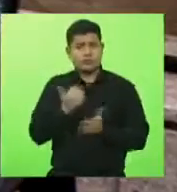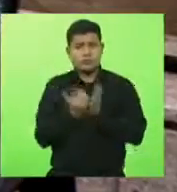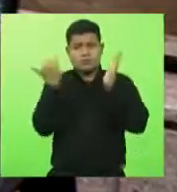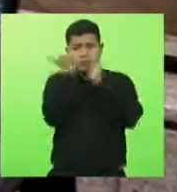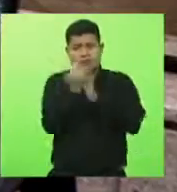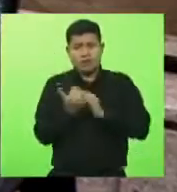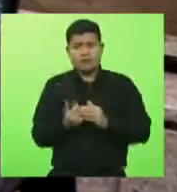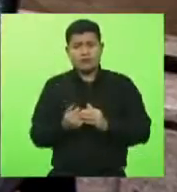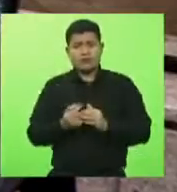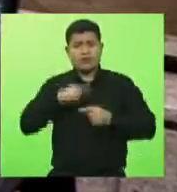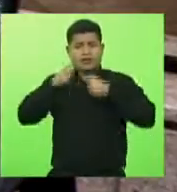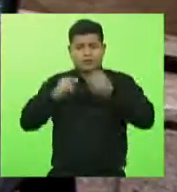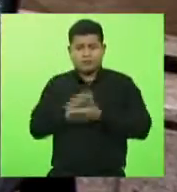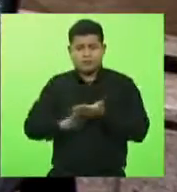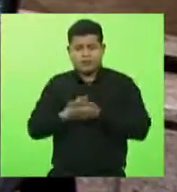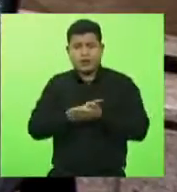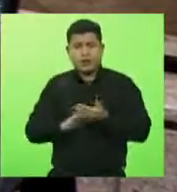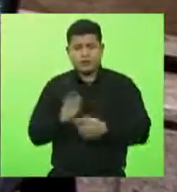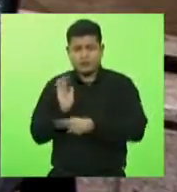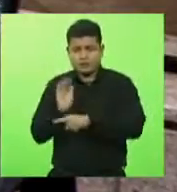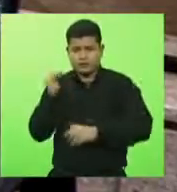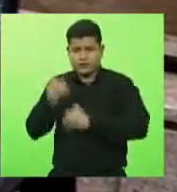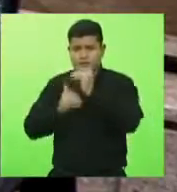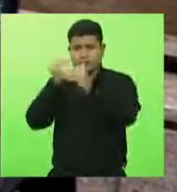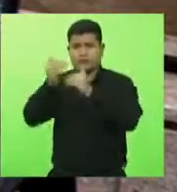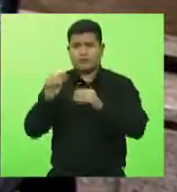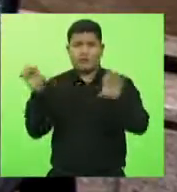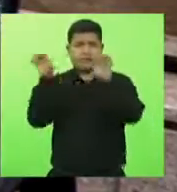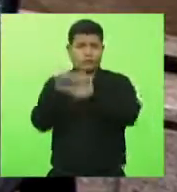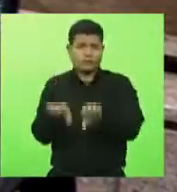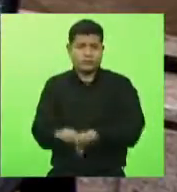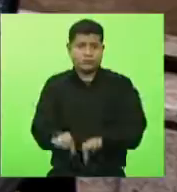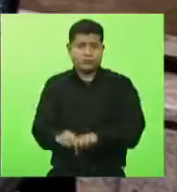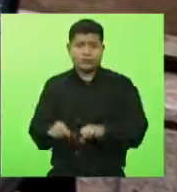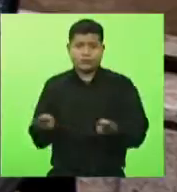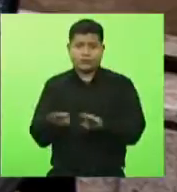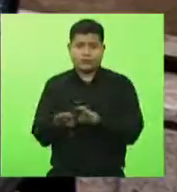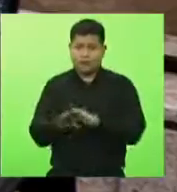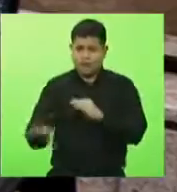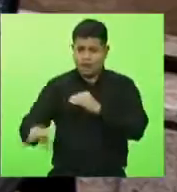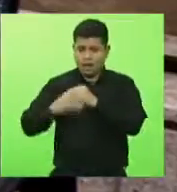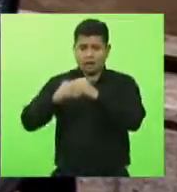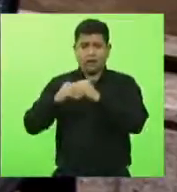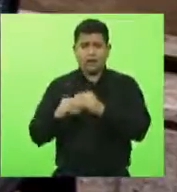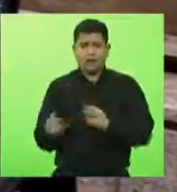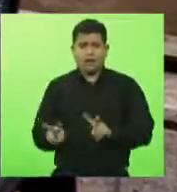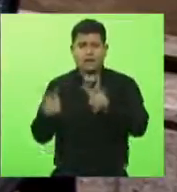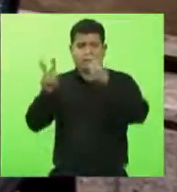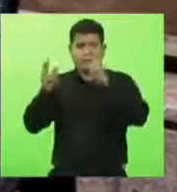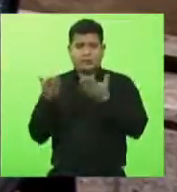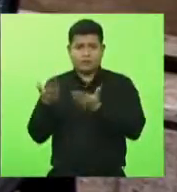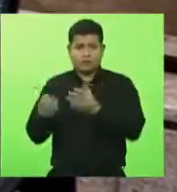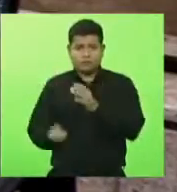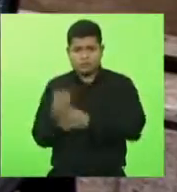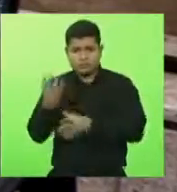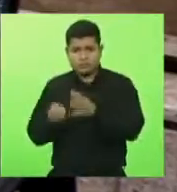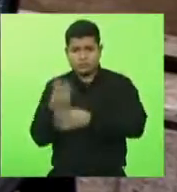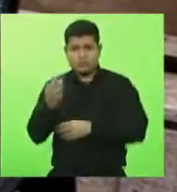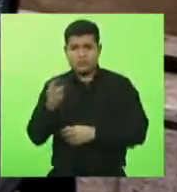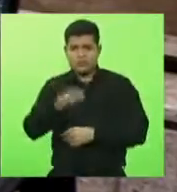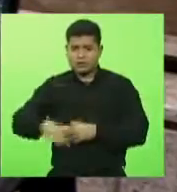vai desenvolver a infraestrutura da nossa região, vai agregar valor à produção da nossa região, vai